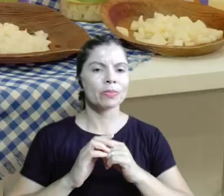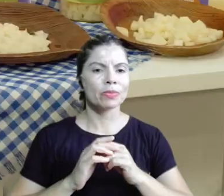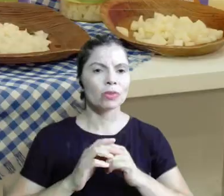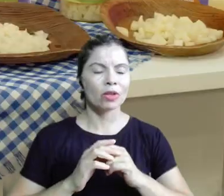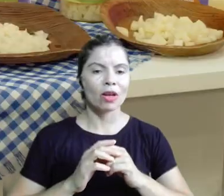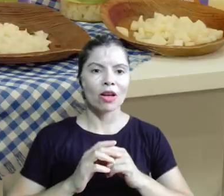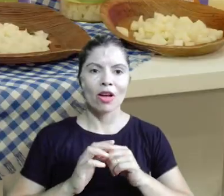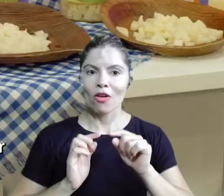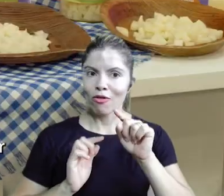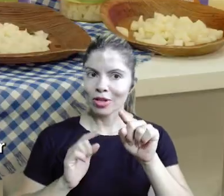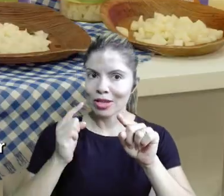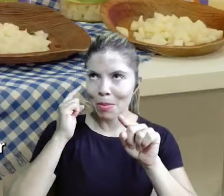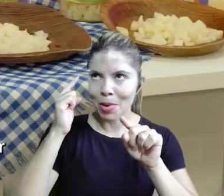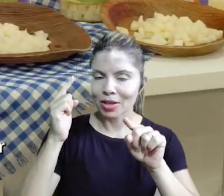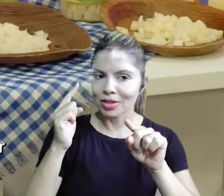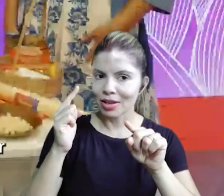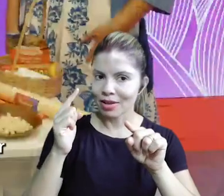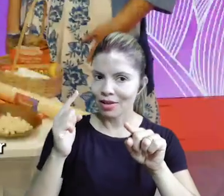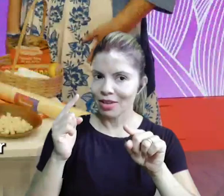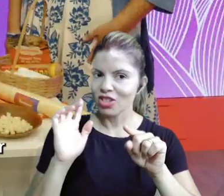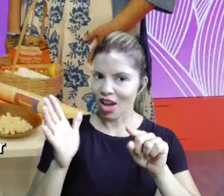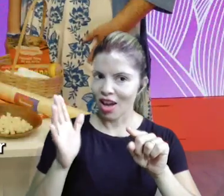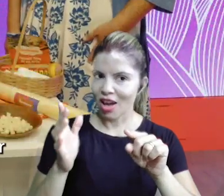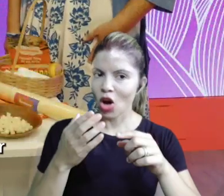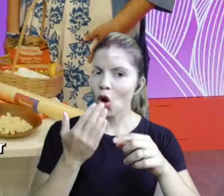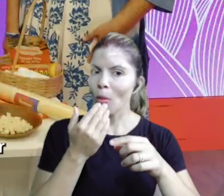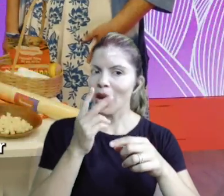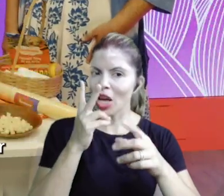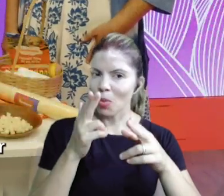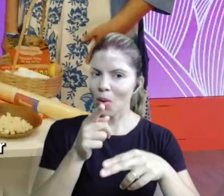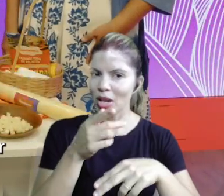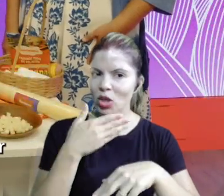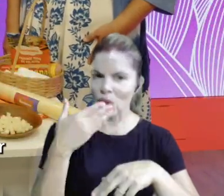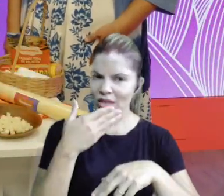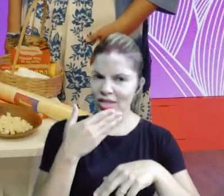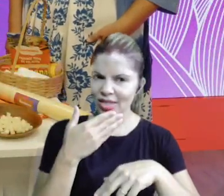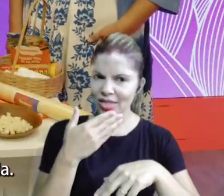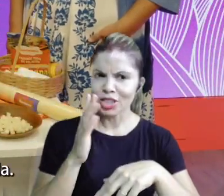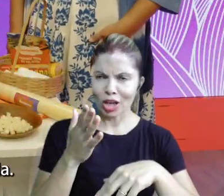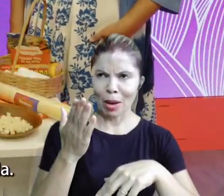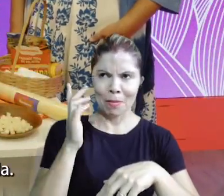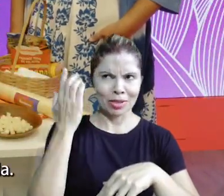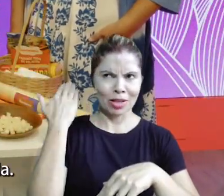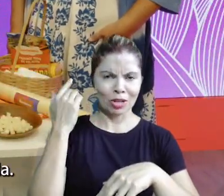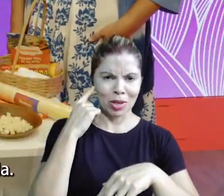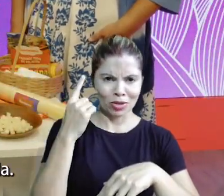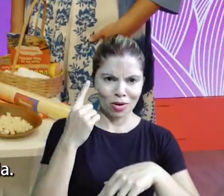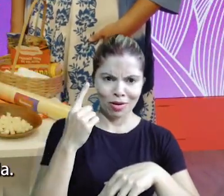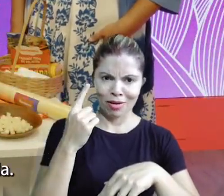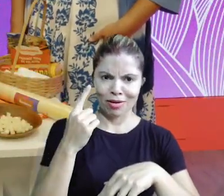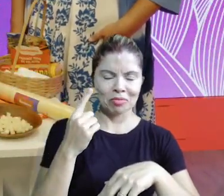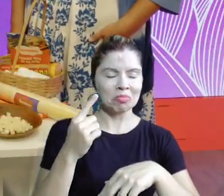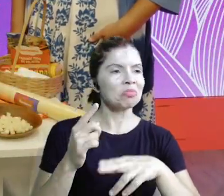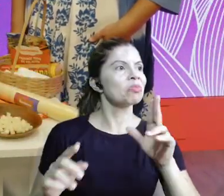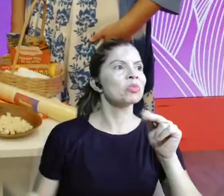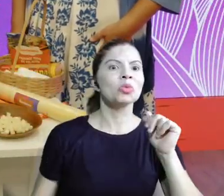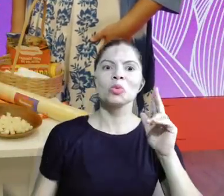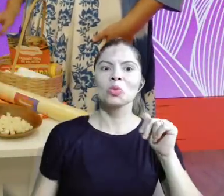aqui? Aí aqui Quando você imagina que você come palmito desse jeito? Nunca Eu nunca tinha vivido essa experiência Gente, sério Seríssimo